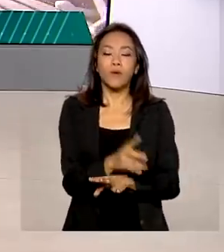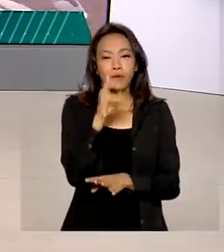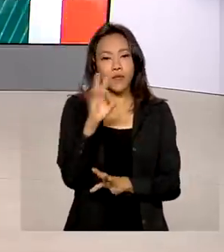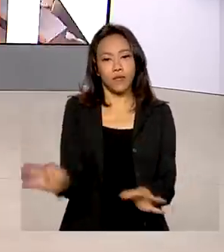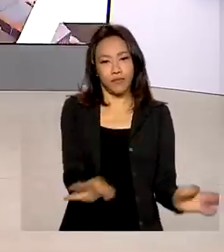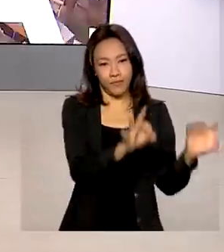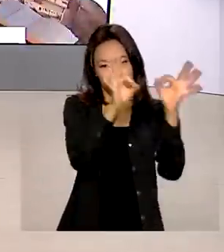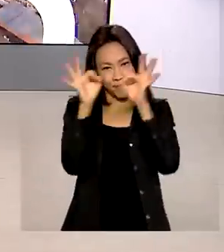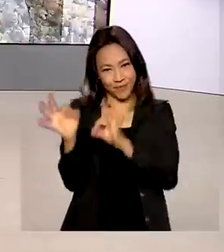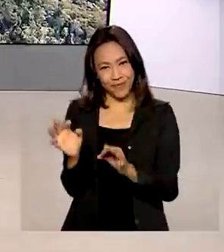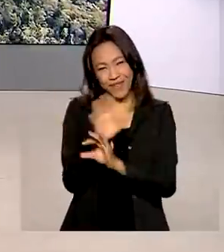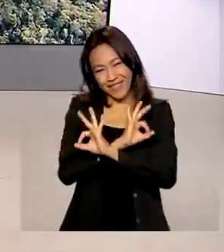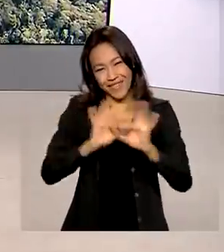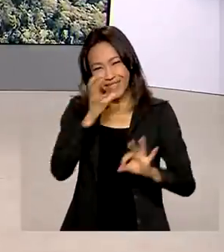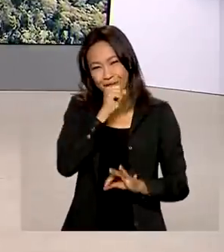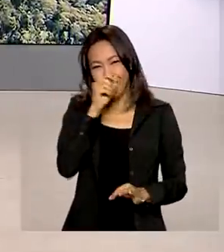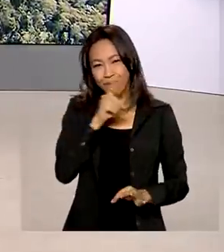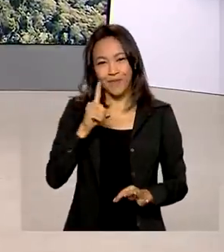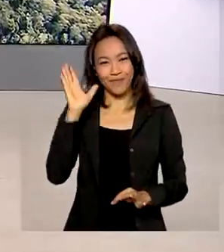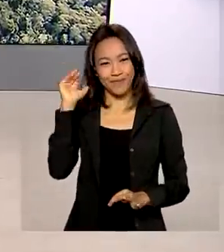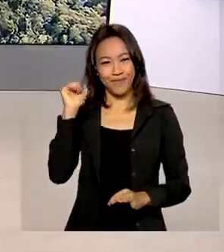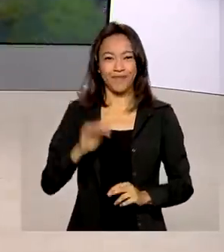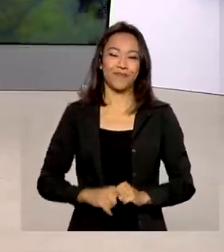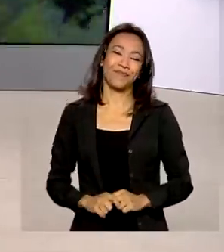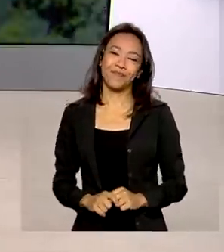um excelente final de semana. Tchau, tchau!